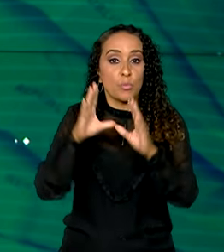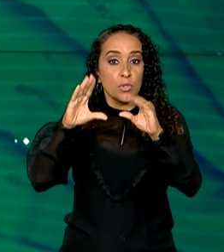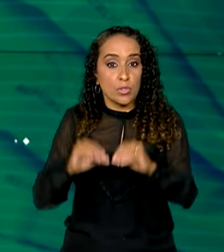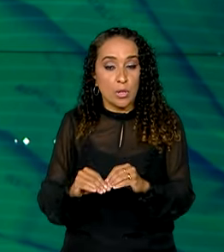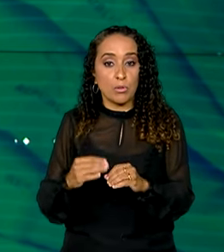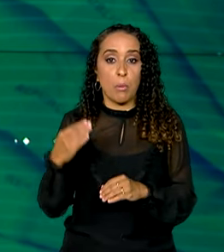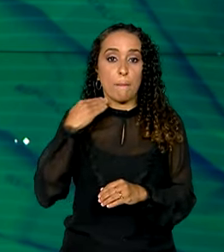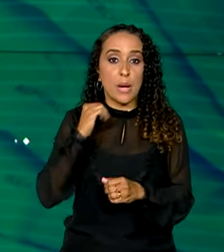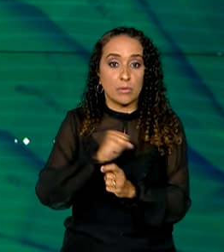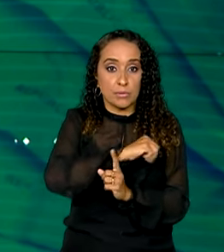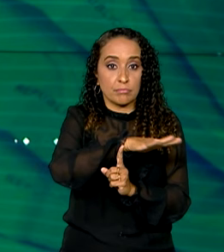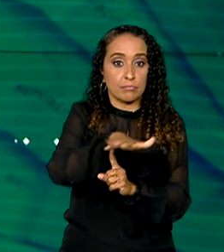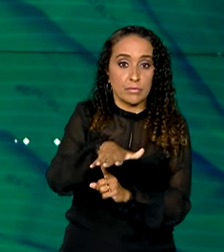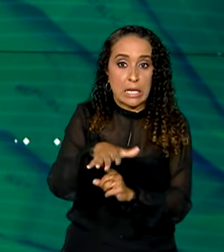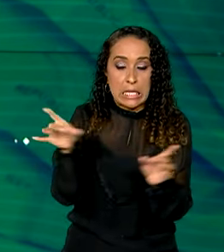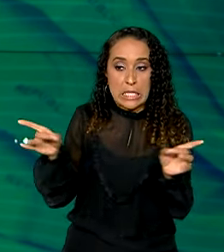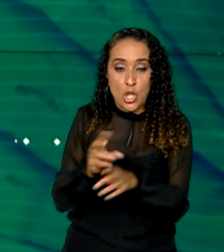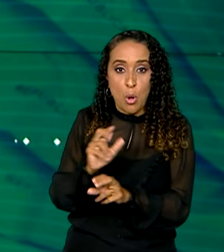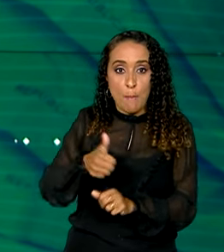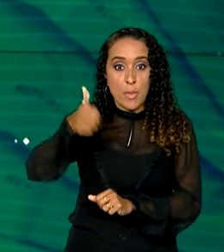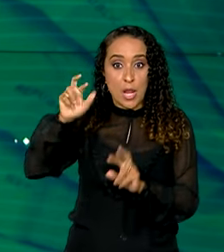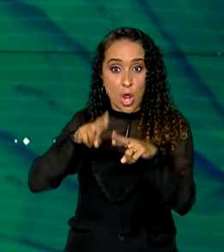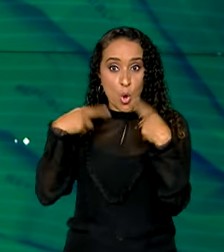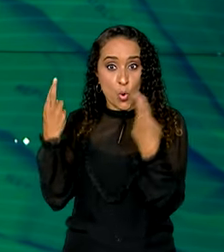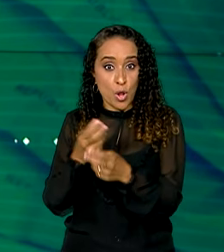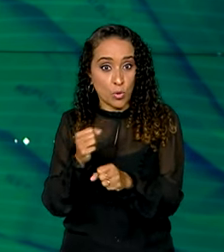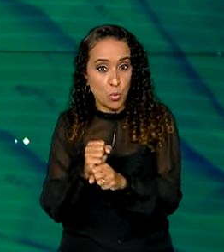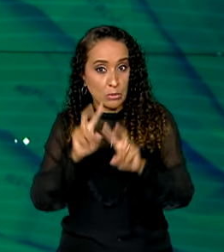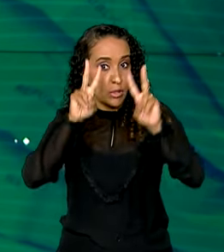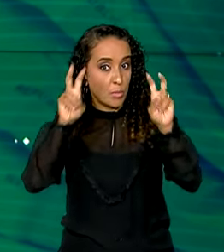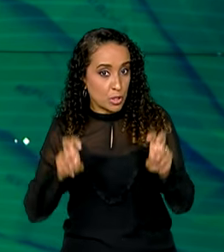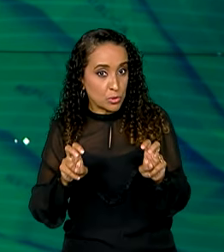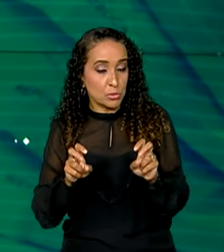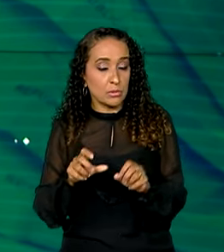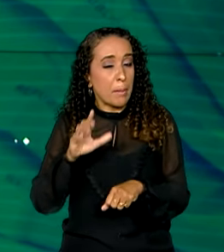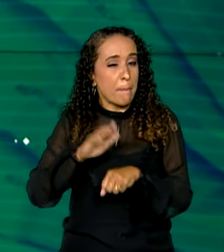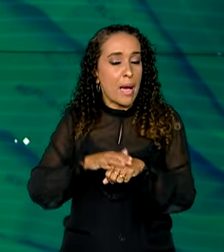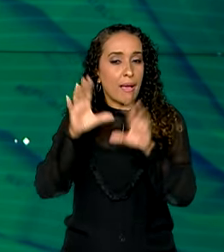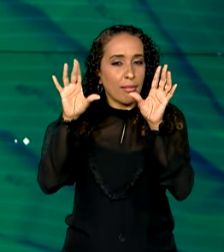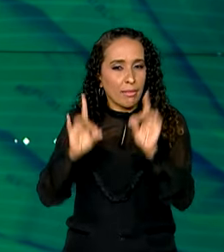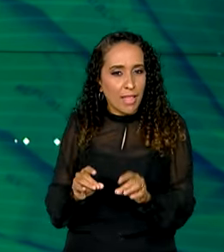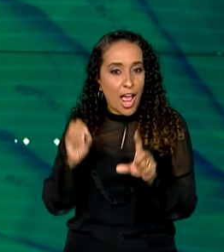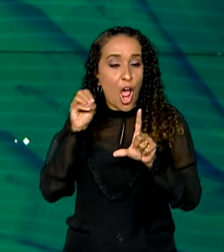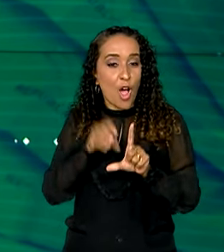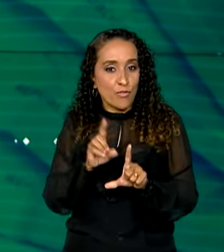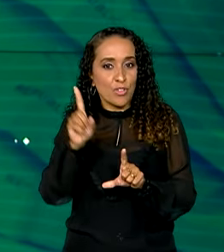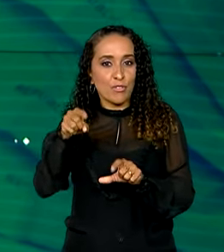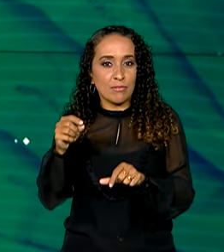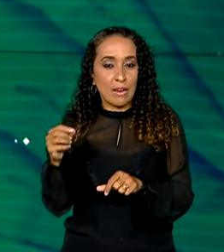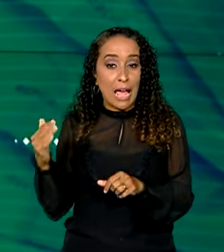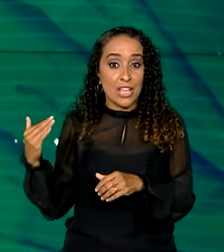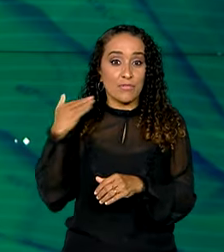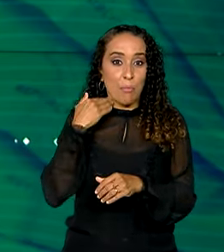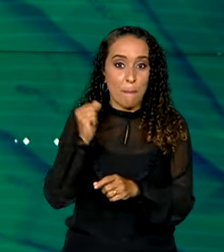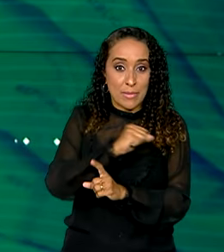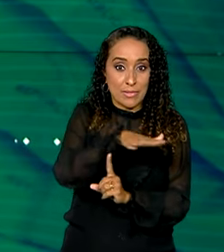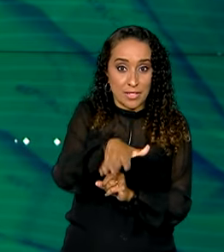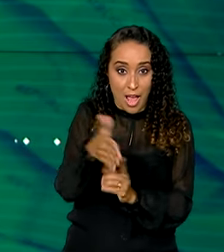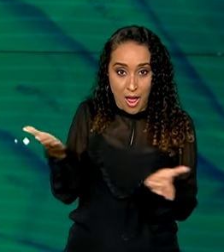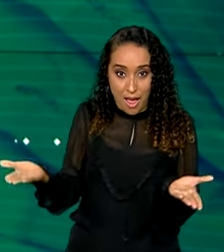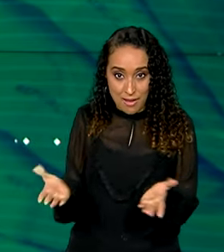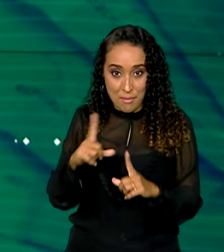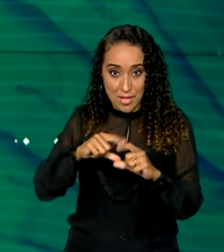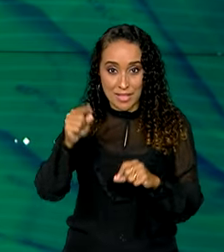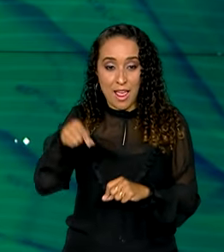Banco Central encerrou a primeira reunião do ano sobre o assunto. E quem tem mais detalhes ao vivo, direto, do Banco Central, aqui em Brasília,